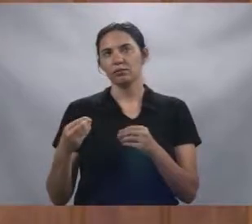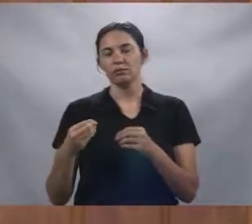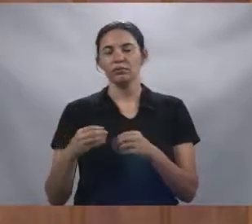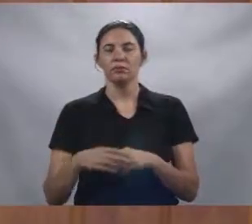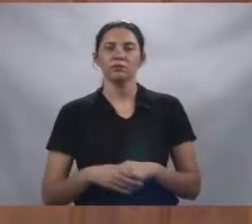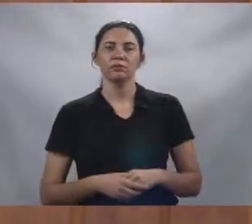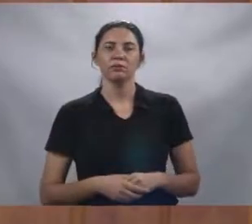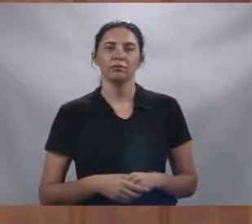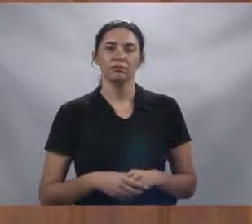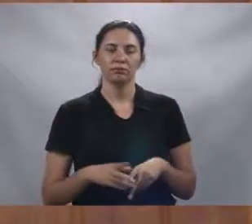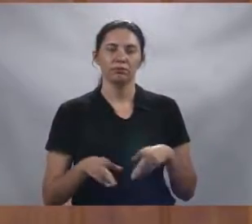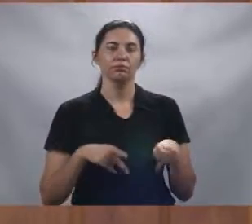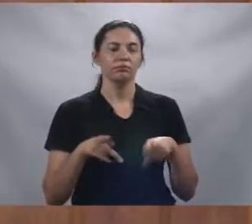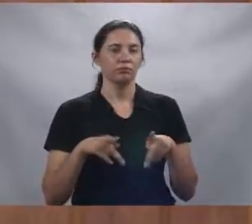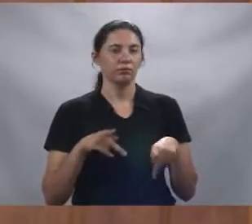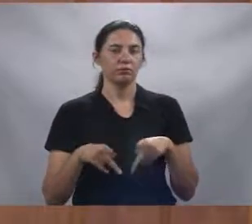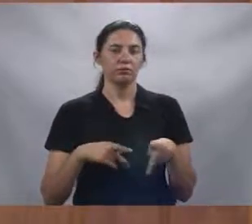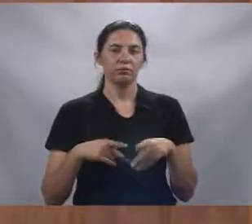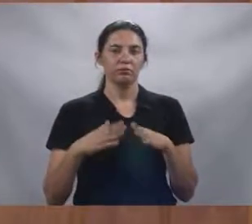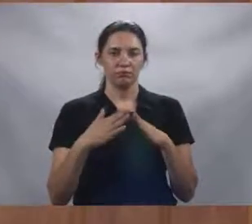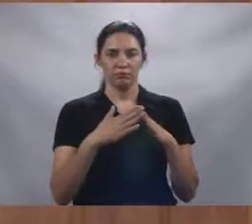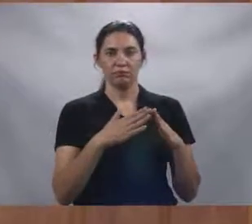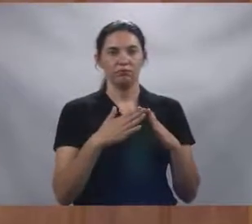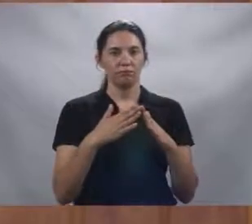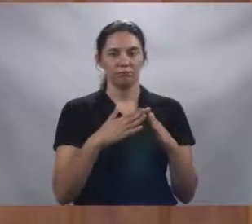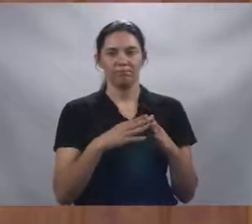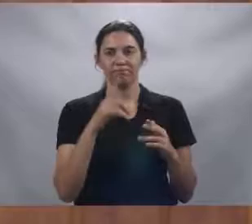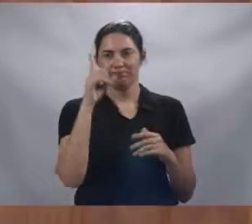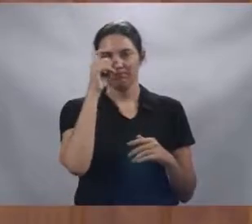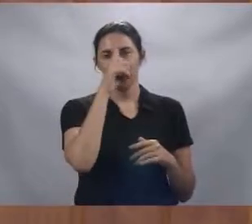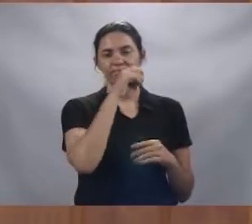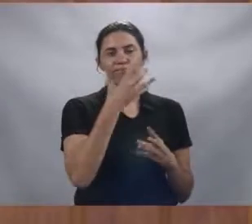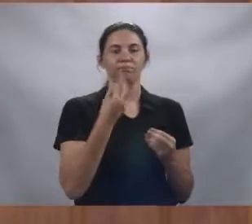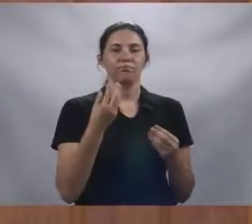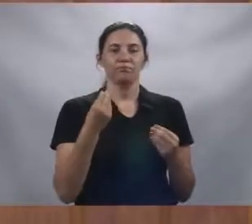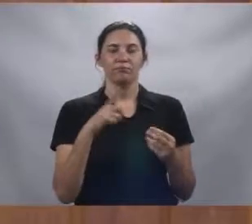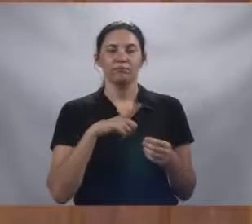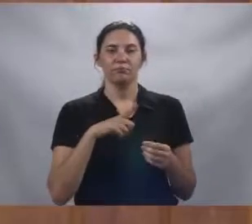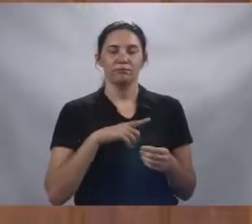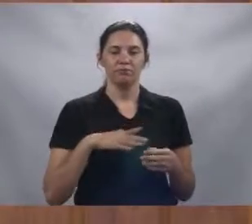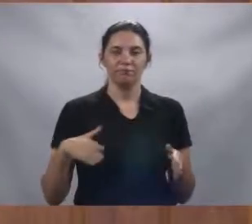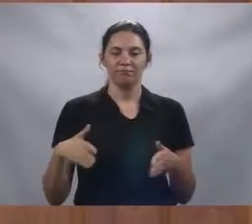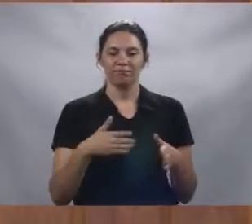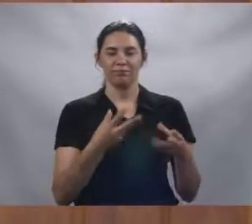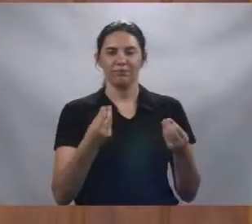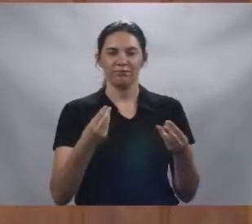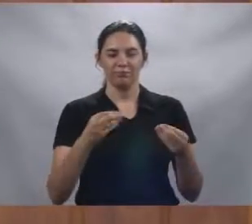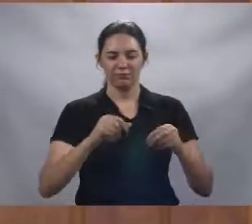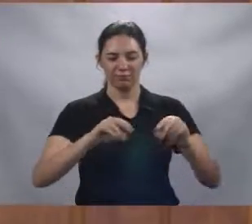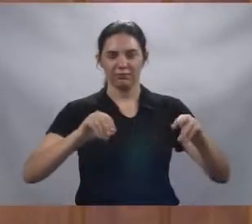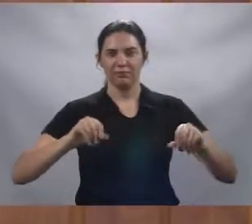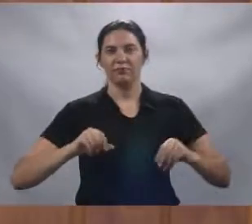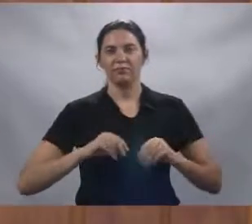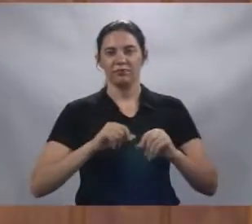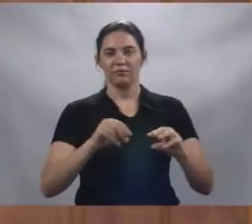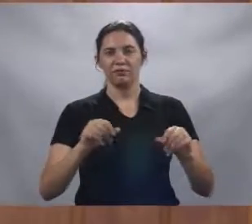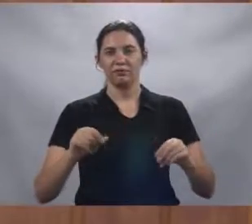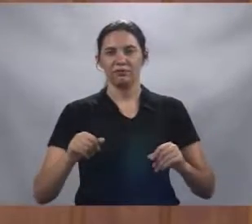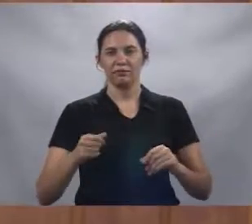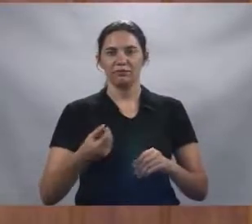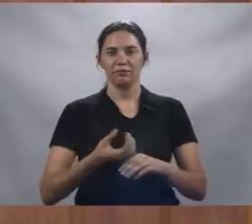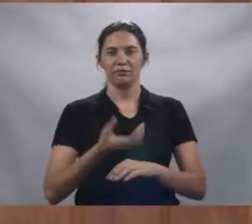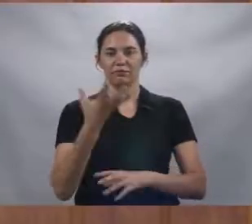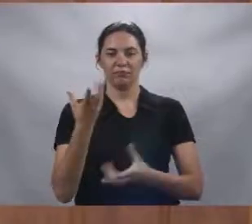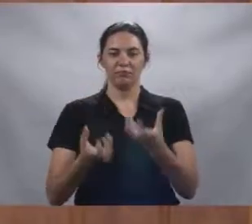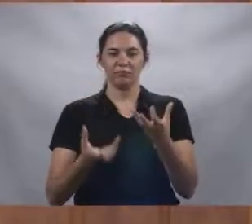pessoal que mora lá e a dificuldade ali está muito grande. Tem uma estrada com muita areia e muito mato,